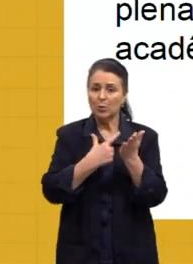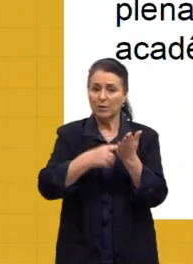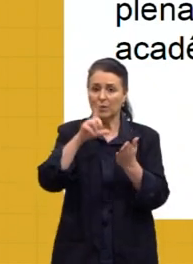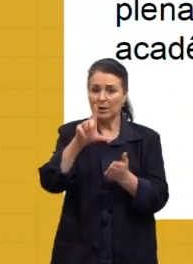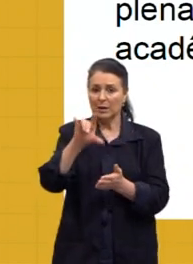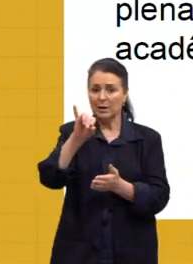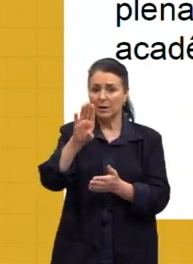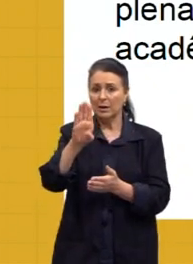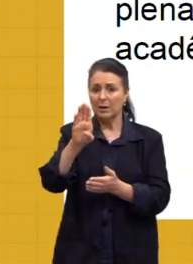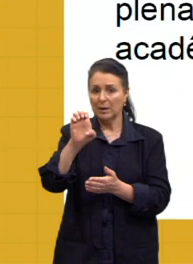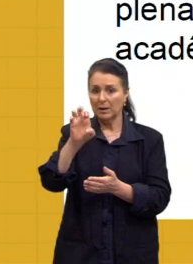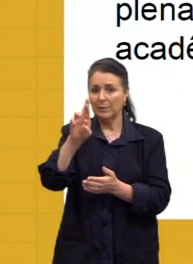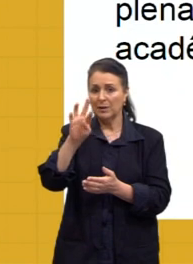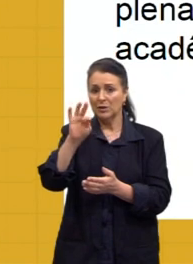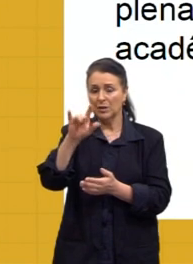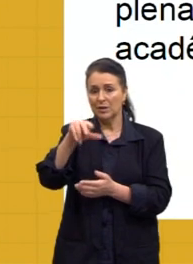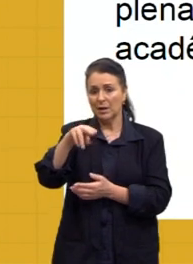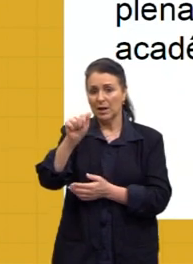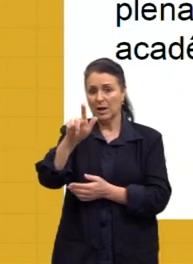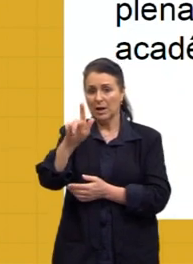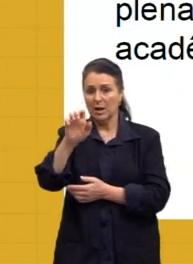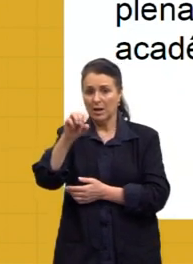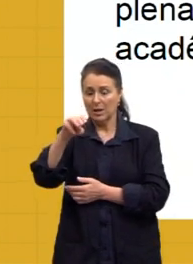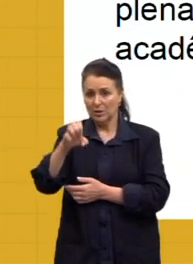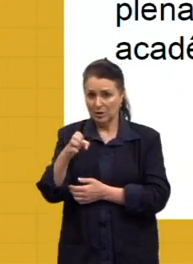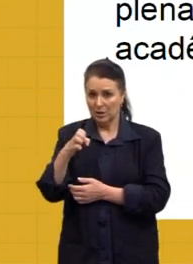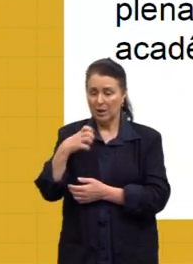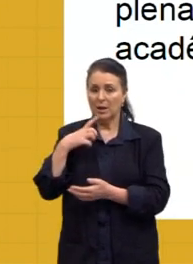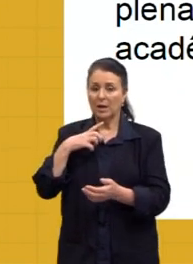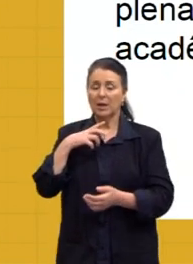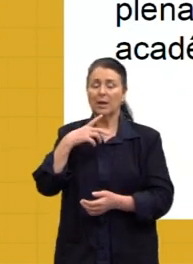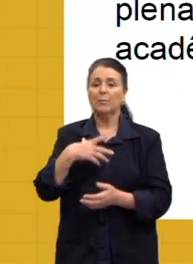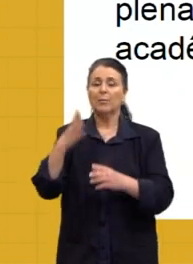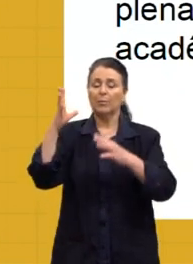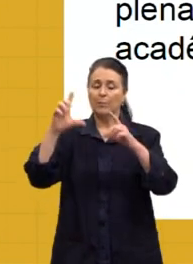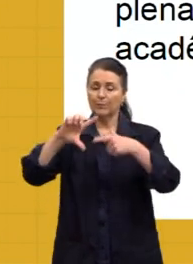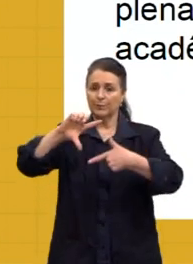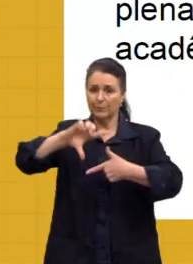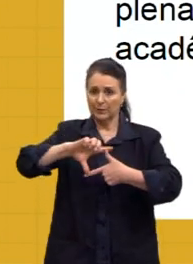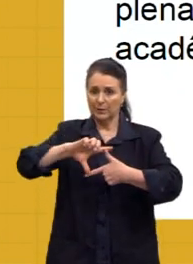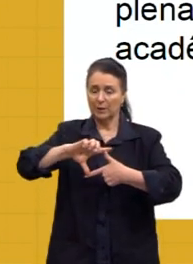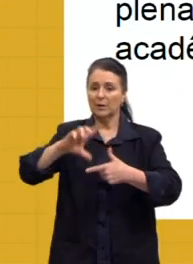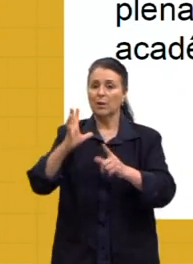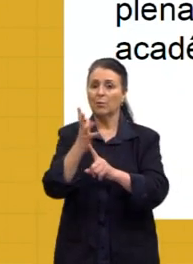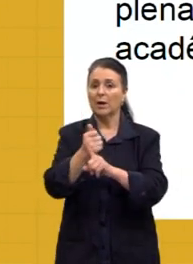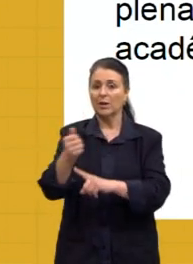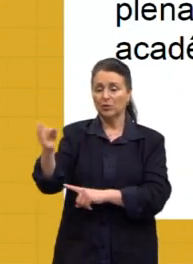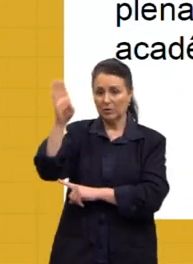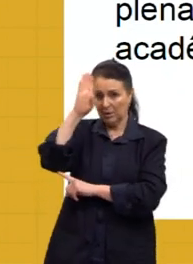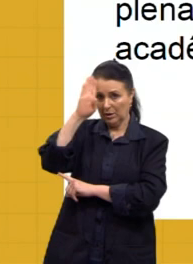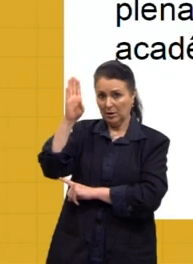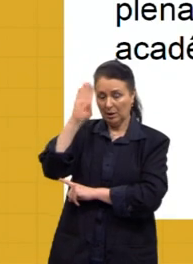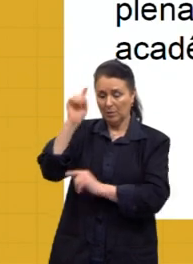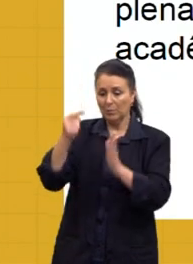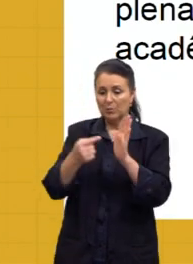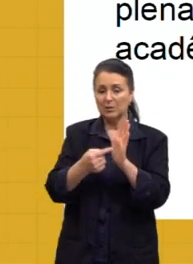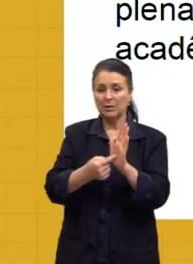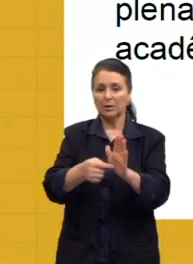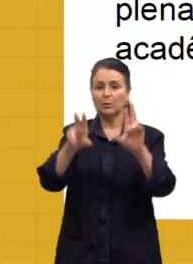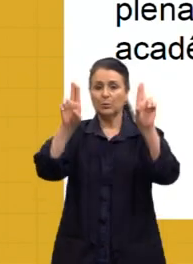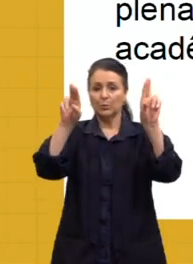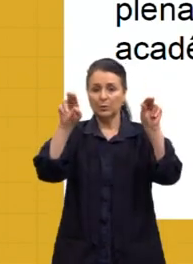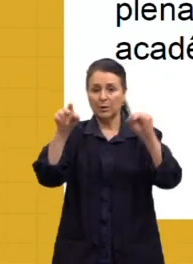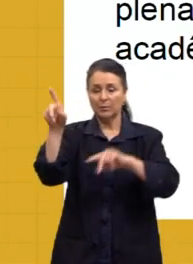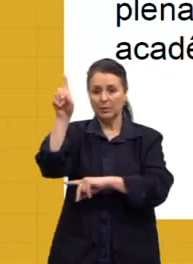é considerada plenamente modernista, em franco oposição à tradicional arte acadêmica, marcada pela temática do cotidiano. Que é aquilo que nós